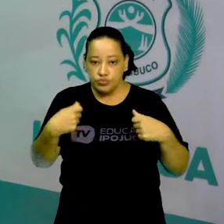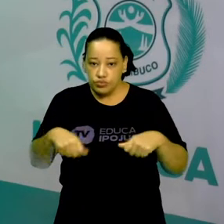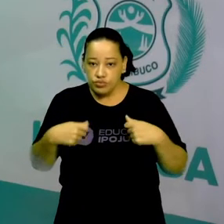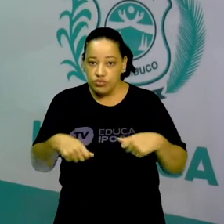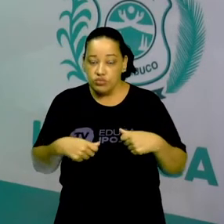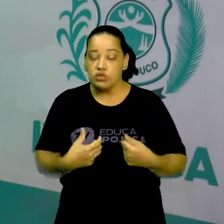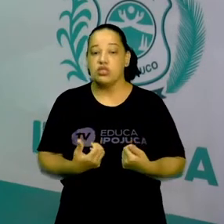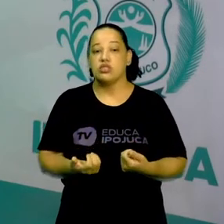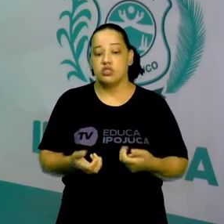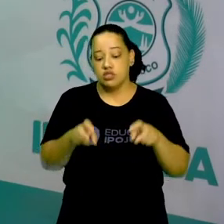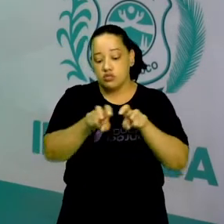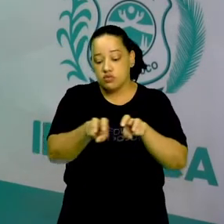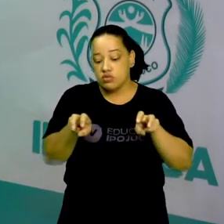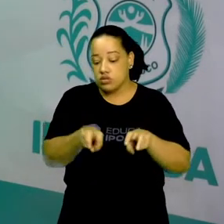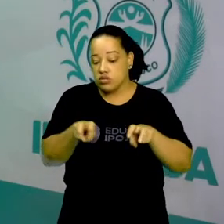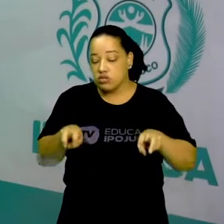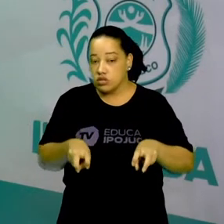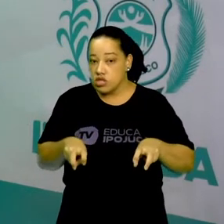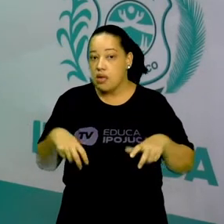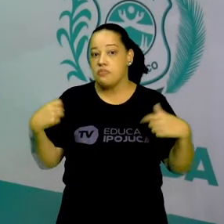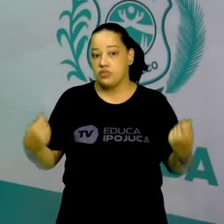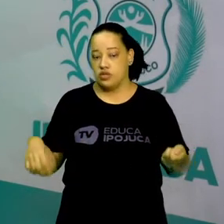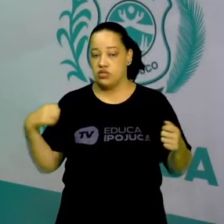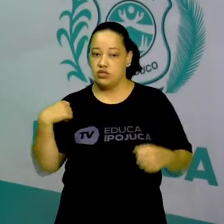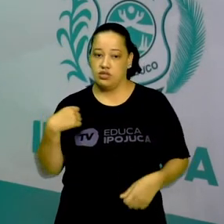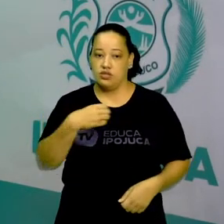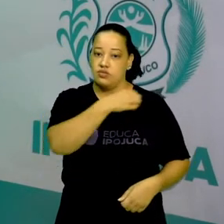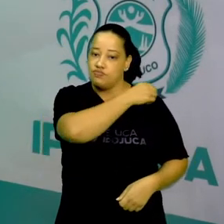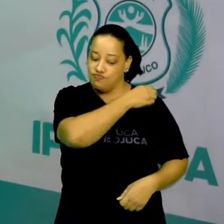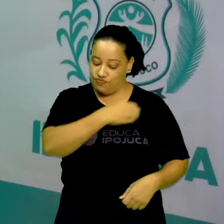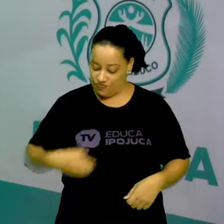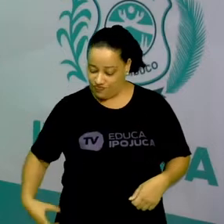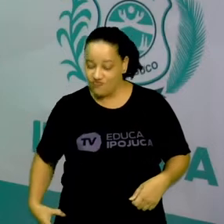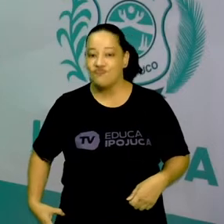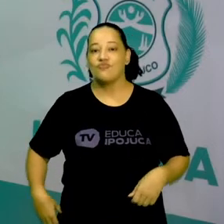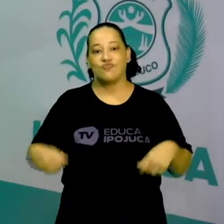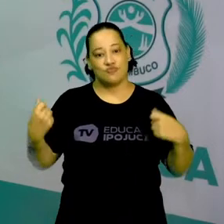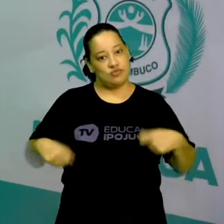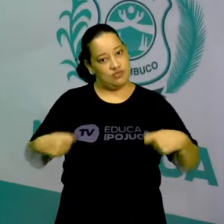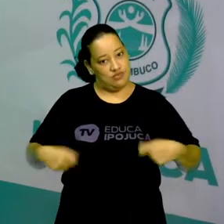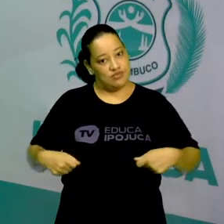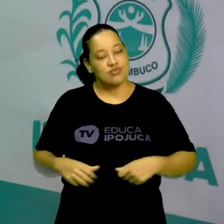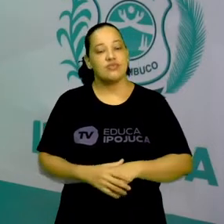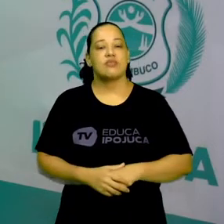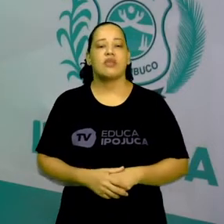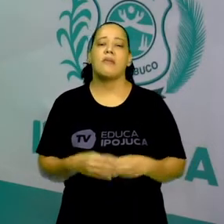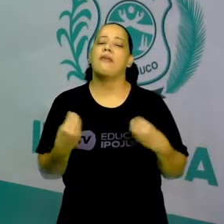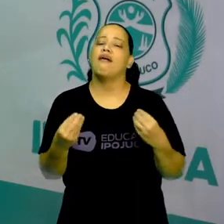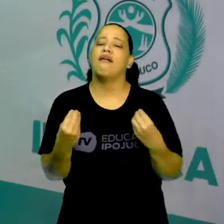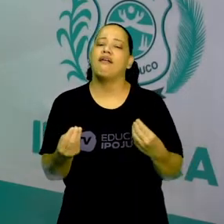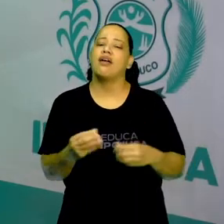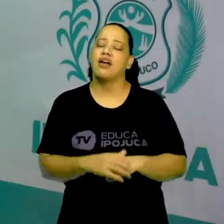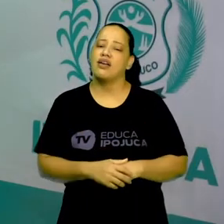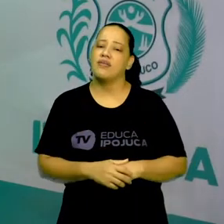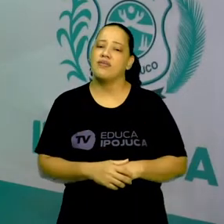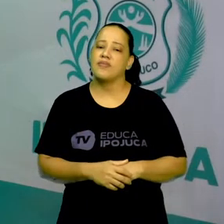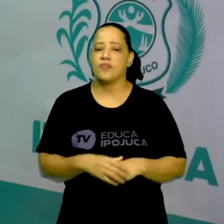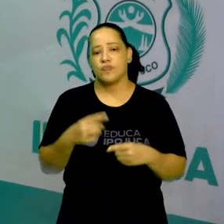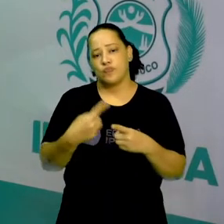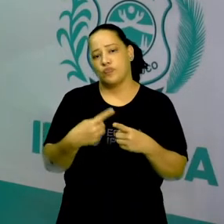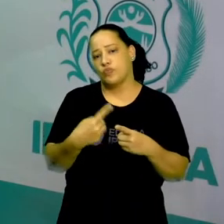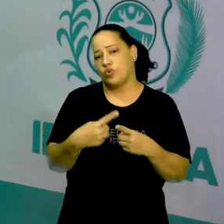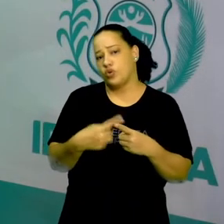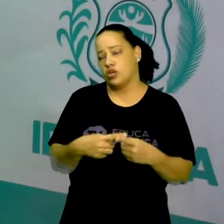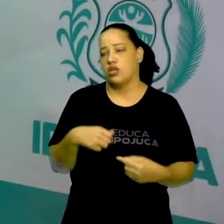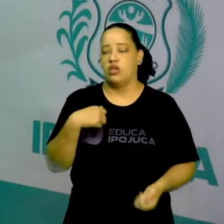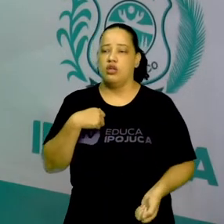esse meio de transporte, devem utilizar o cinto de segurança. Para quê? Para que se houver